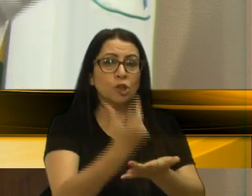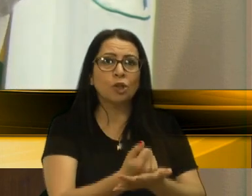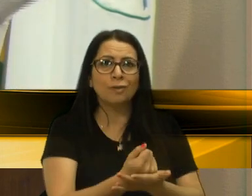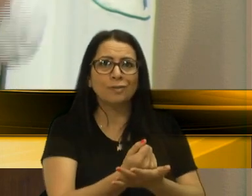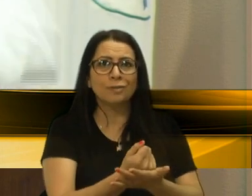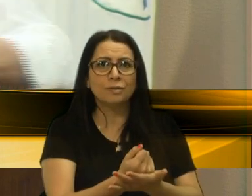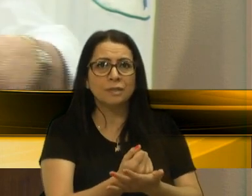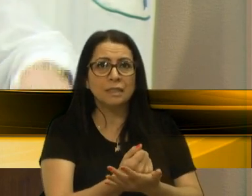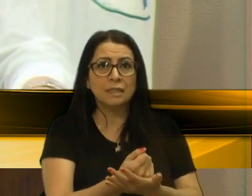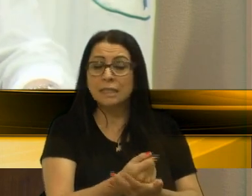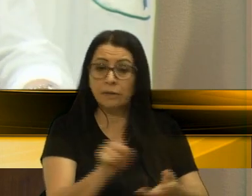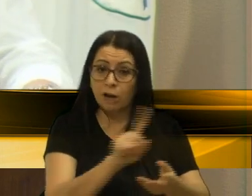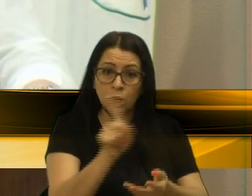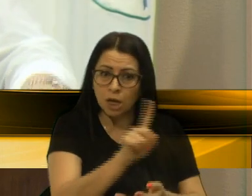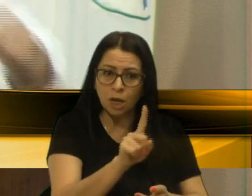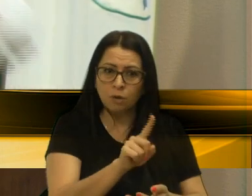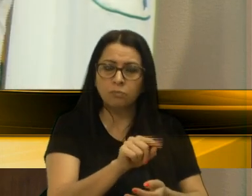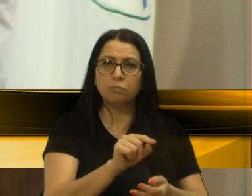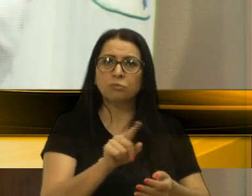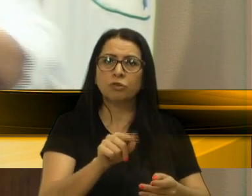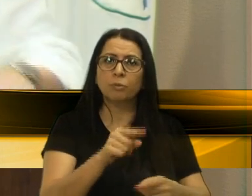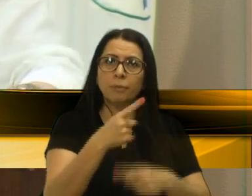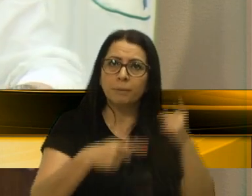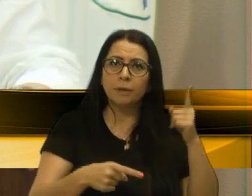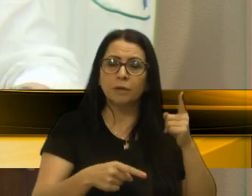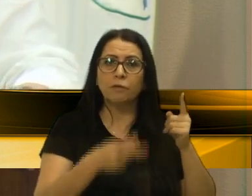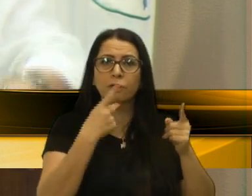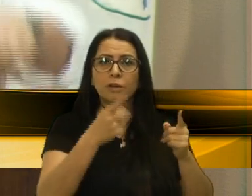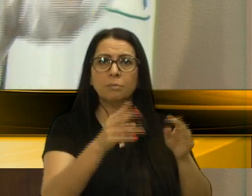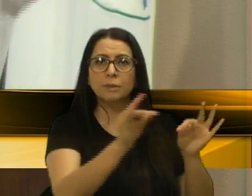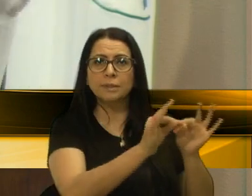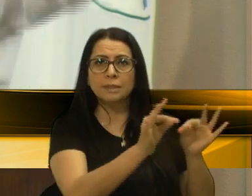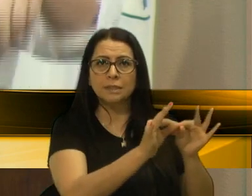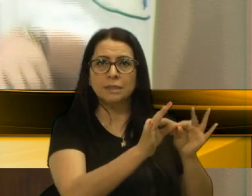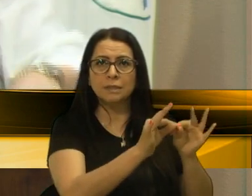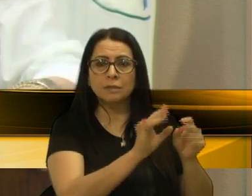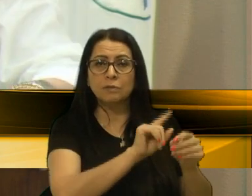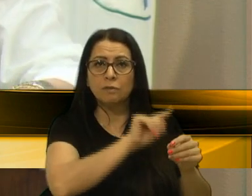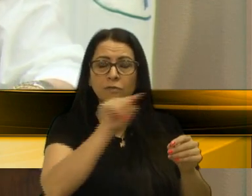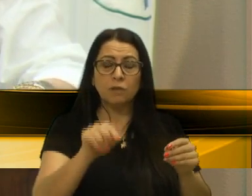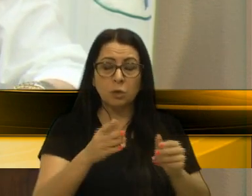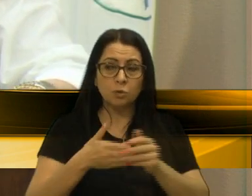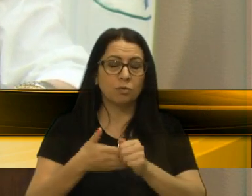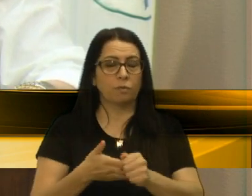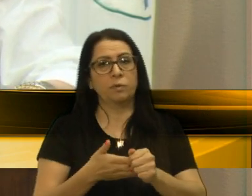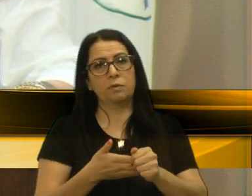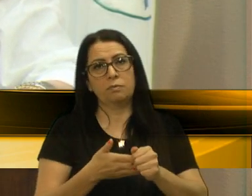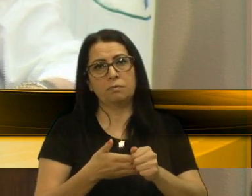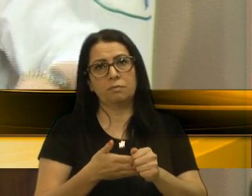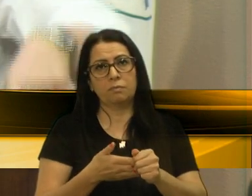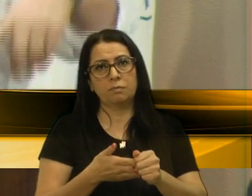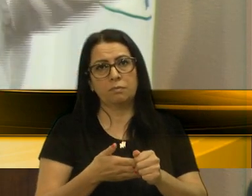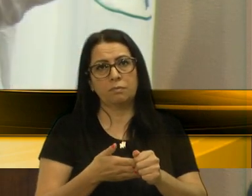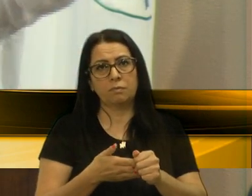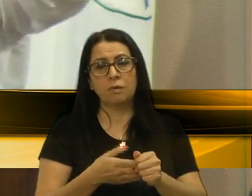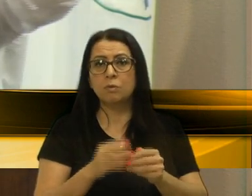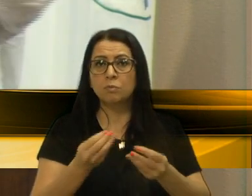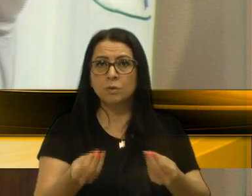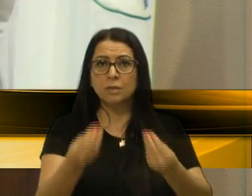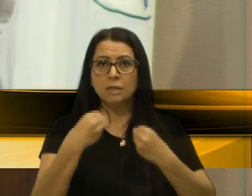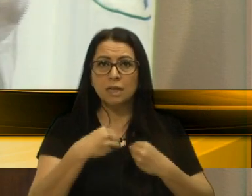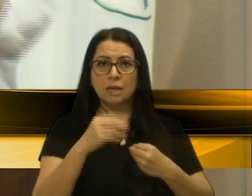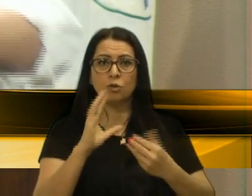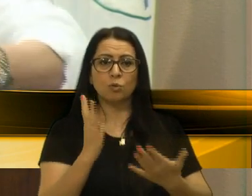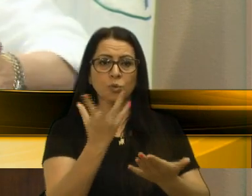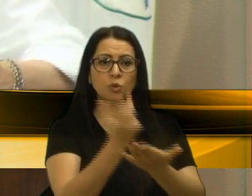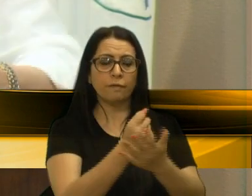negaram, boicotaram, diretamente, dito pelos próprios técnicos que vinham aqui nos acompanhar. Nos forneceram